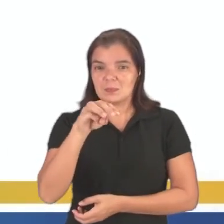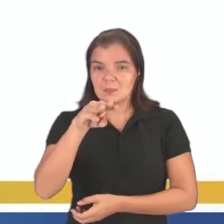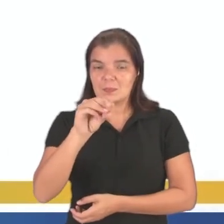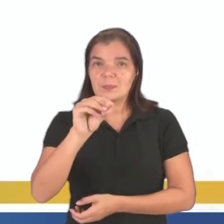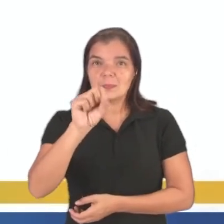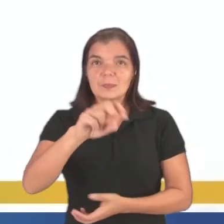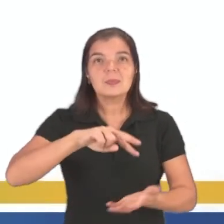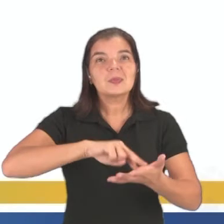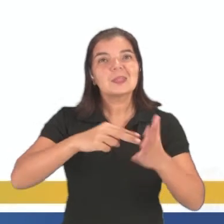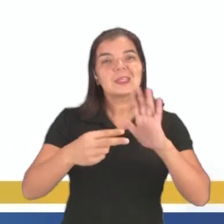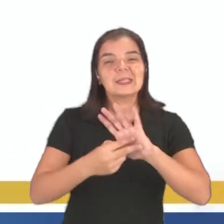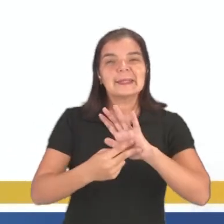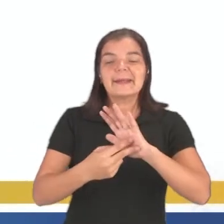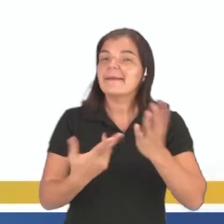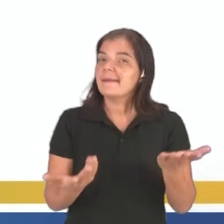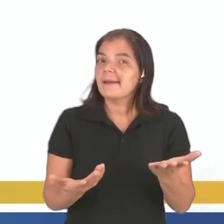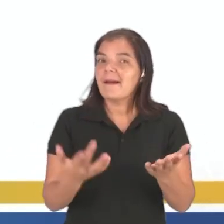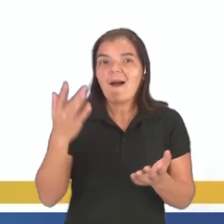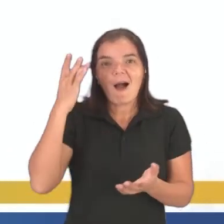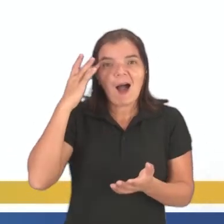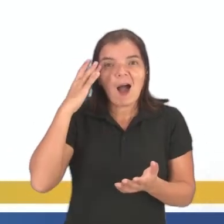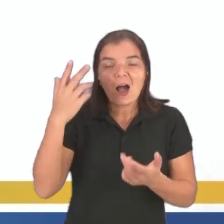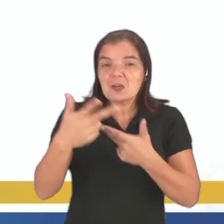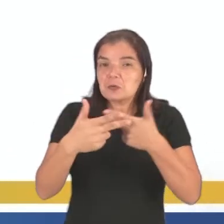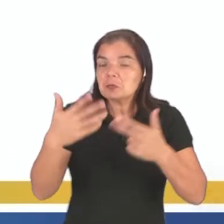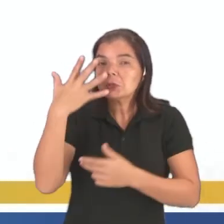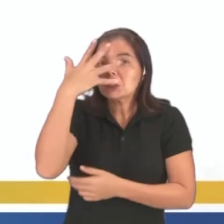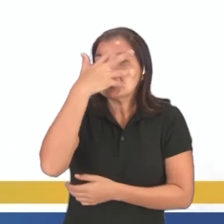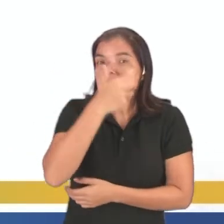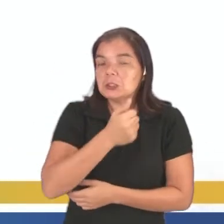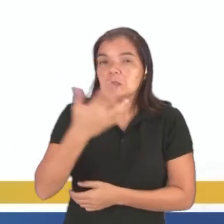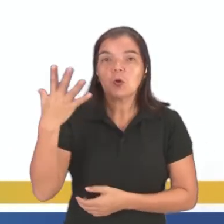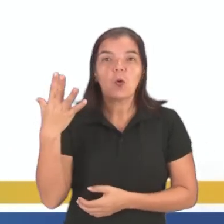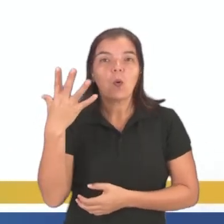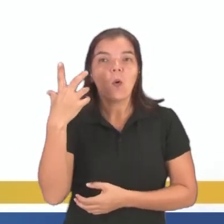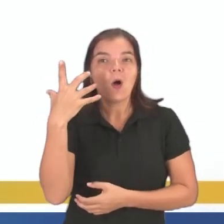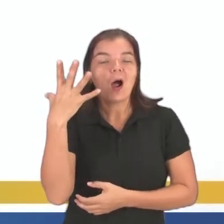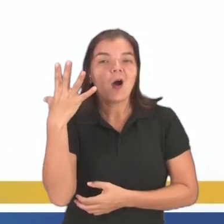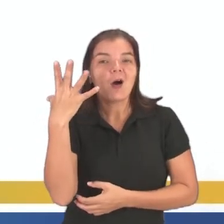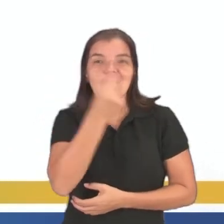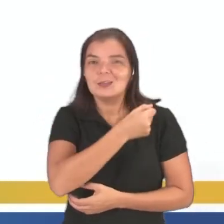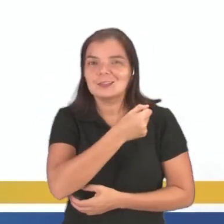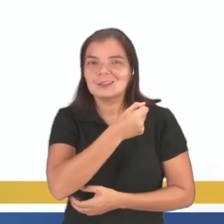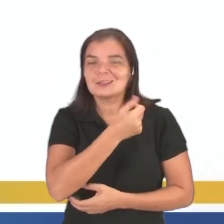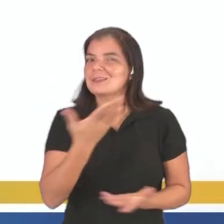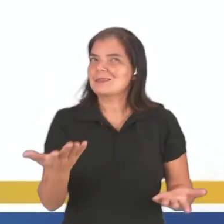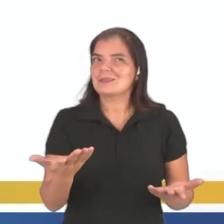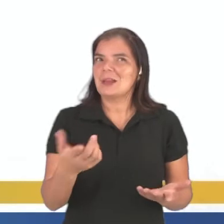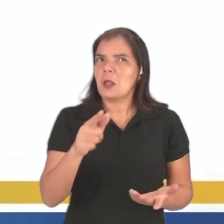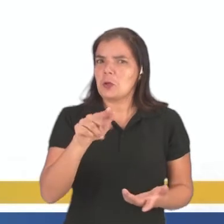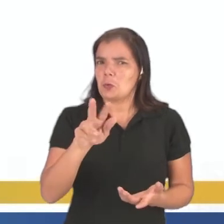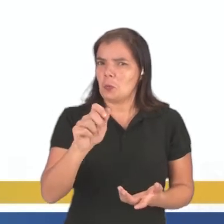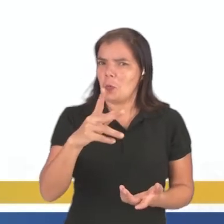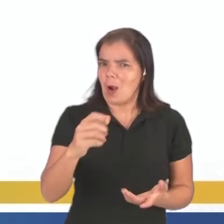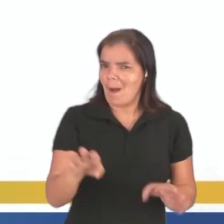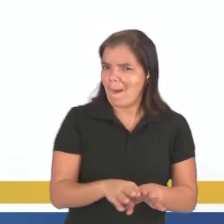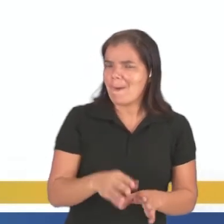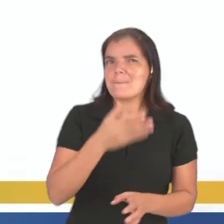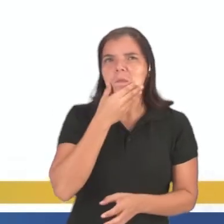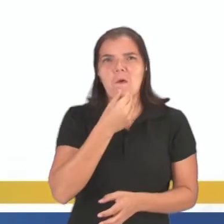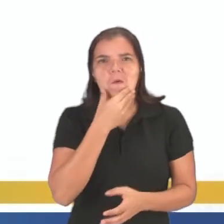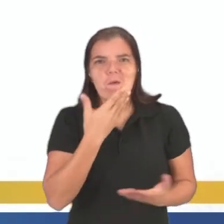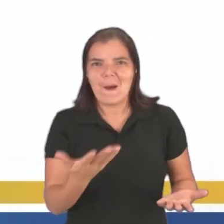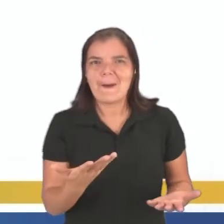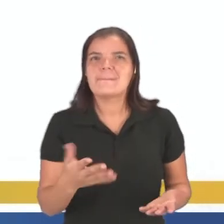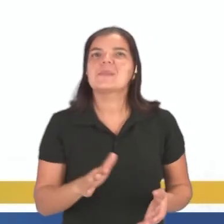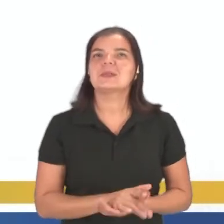hermosa, quer dizer quando você acha algo muito bonito ou algo bonito, certo? Ai, que guapa está lá chica, que guapo está ele